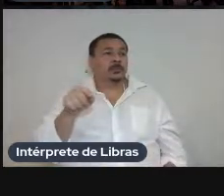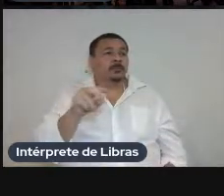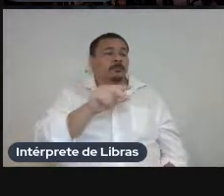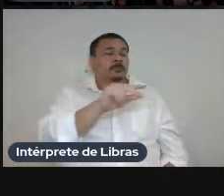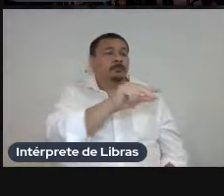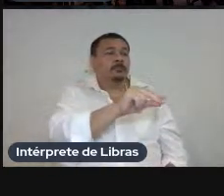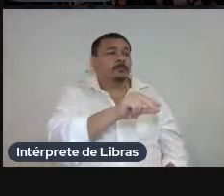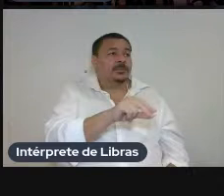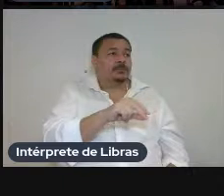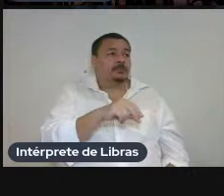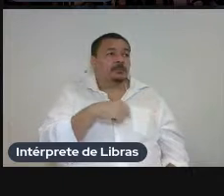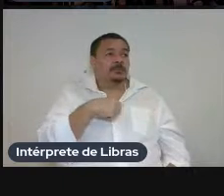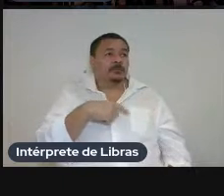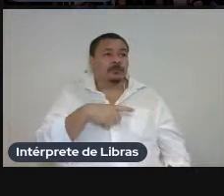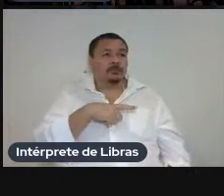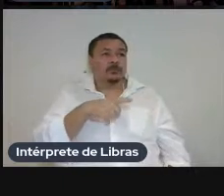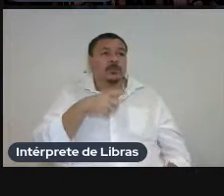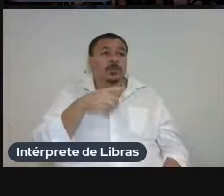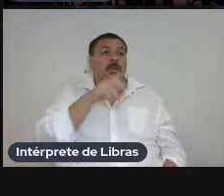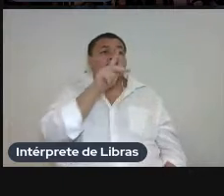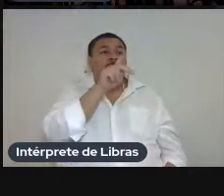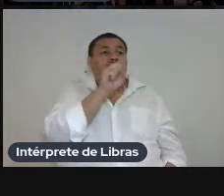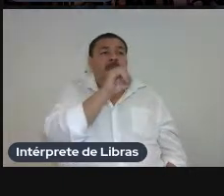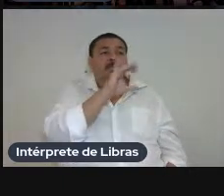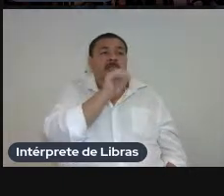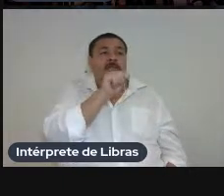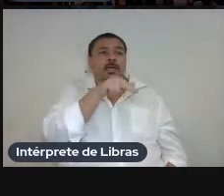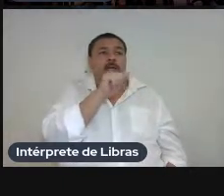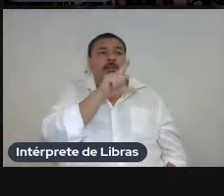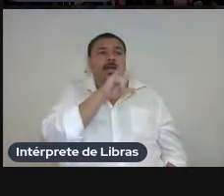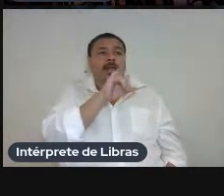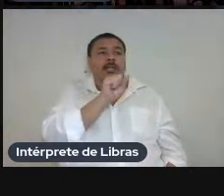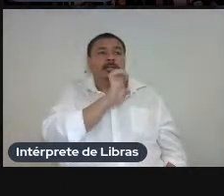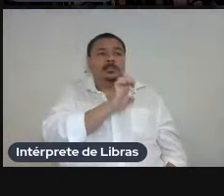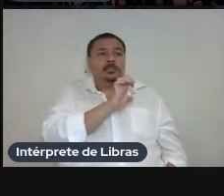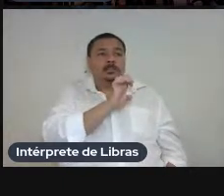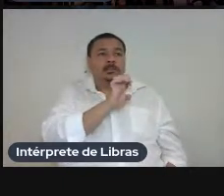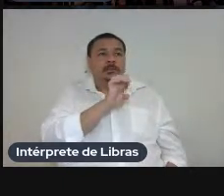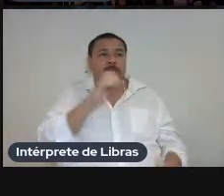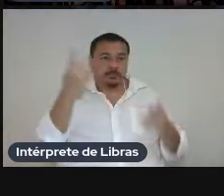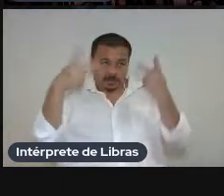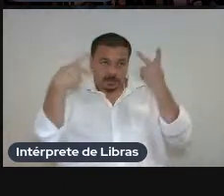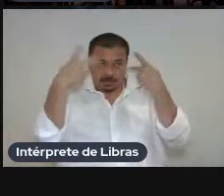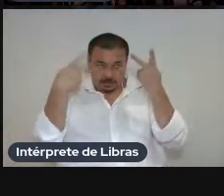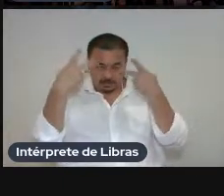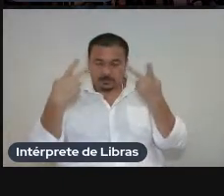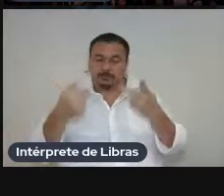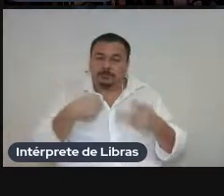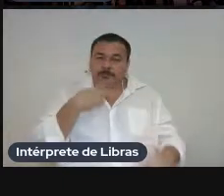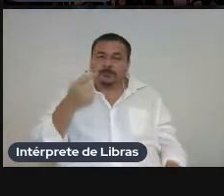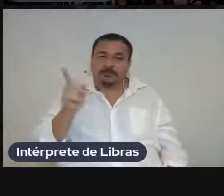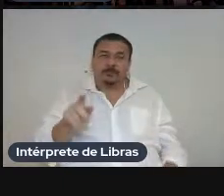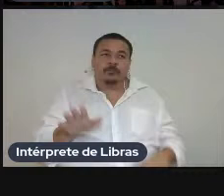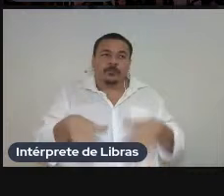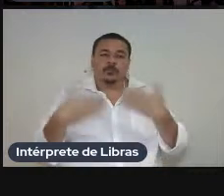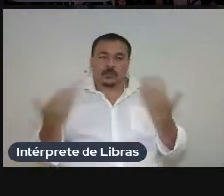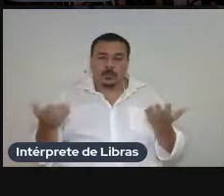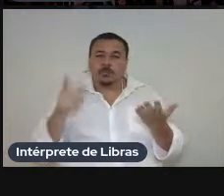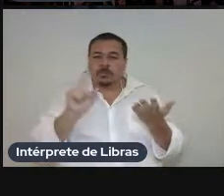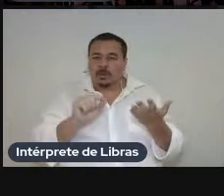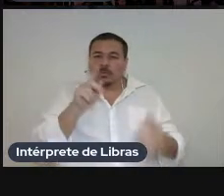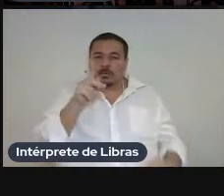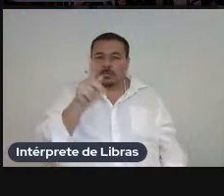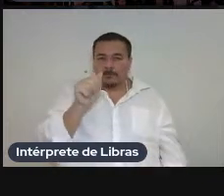é trabalhada nesses três livros em específico quais são os para-textos que acompanham qual o